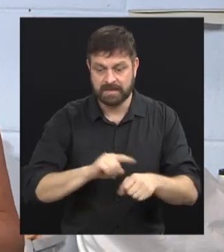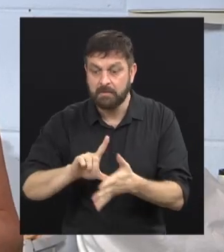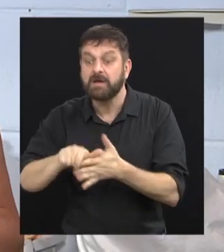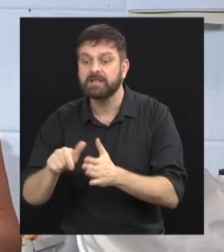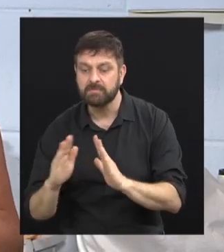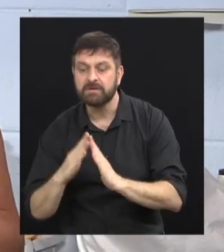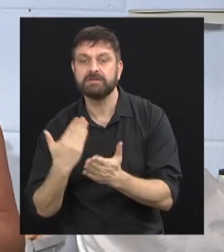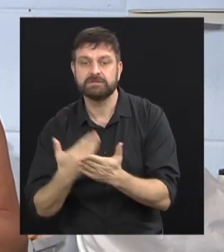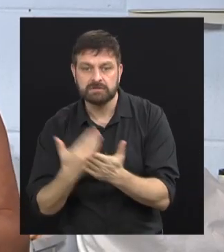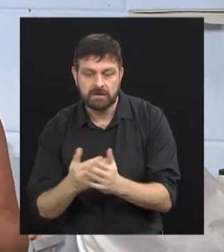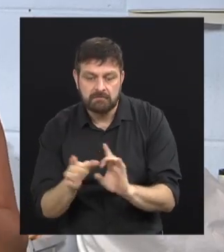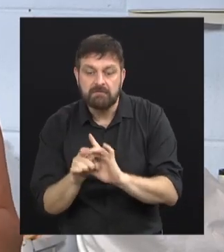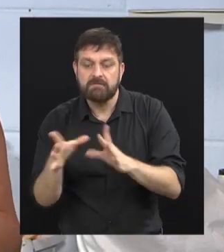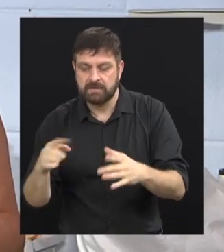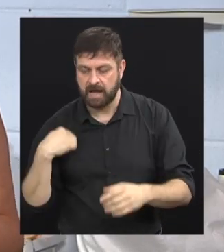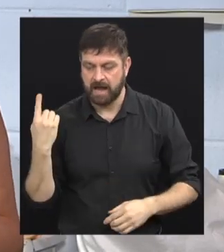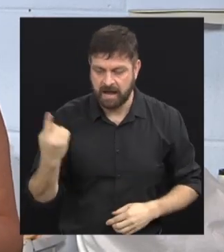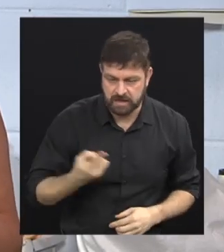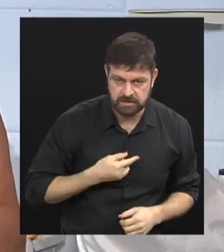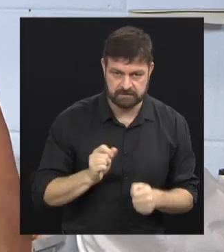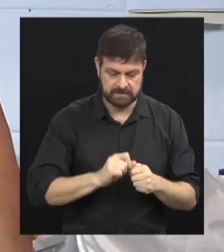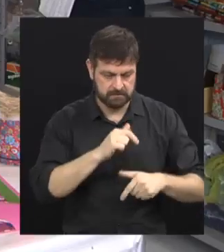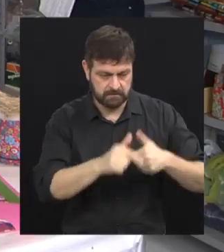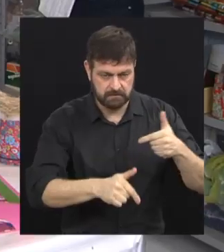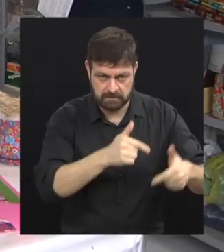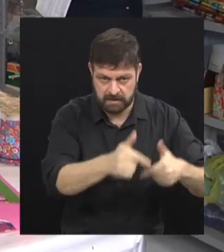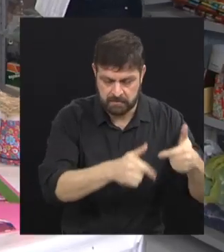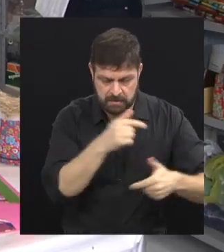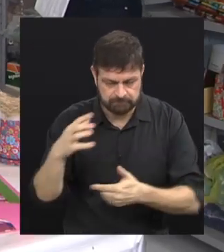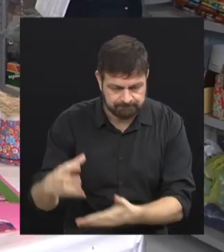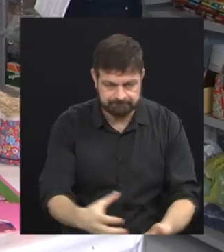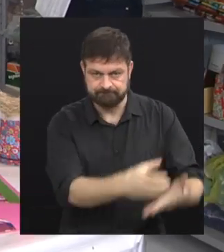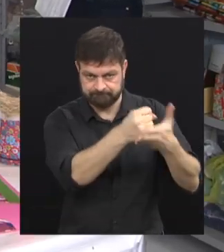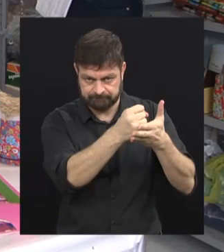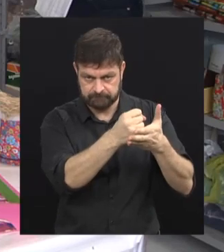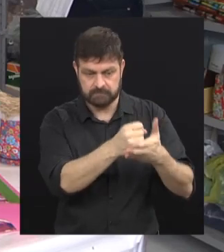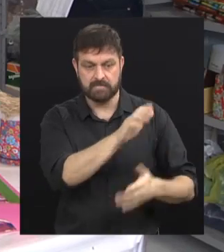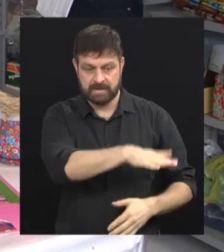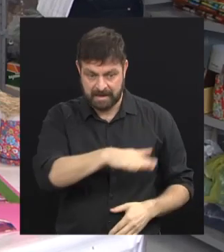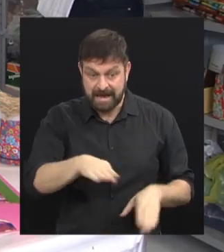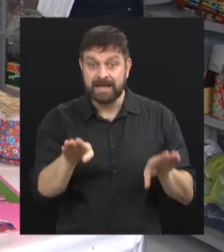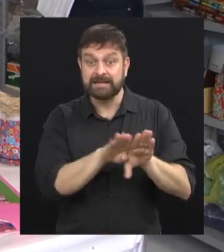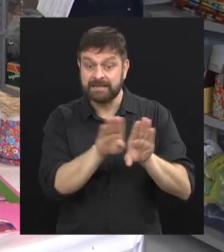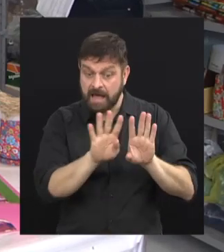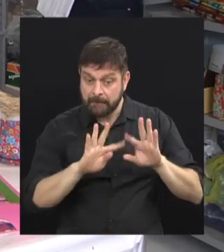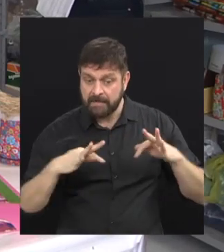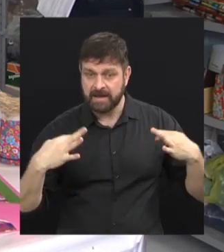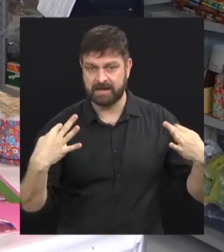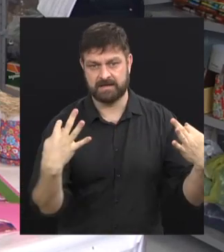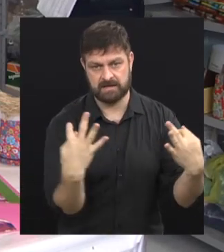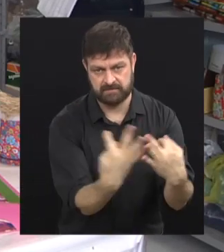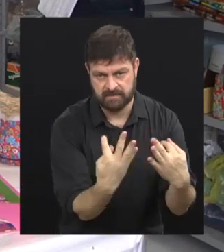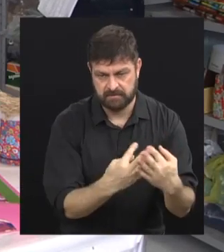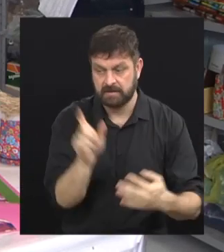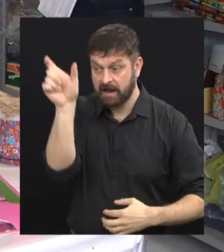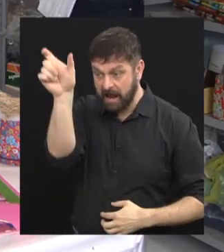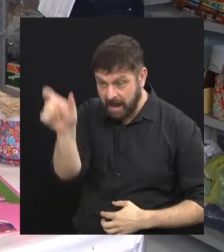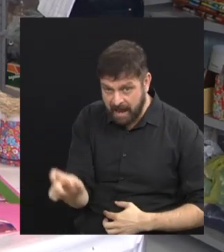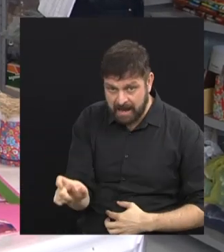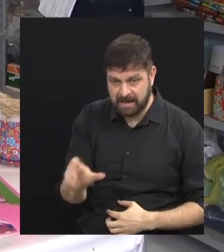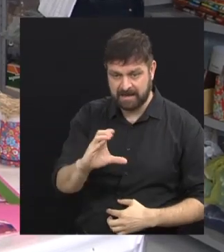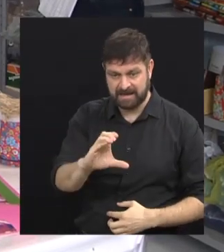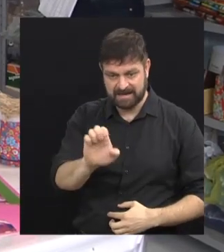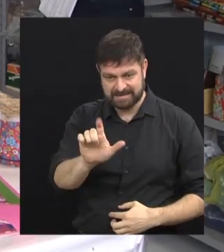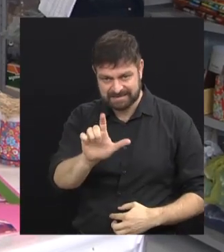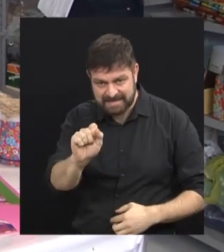período do contraturno. E aqui a gente faz um trabalho de resgate dessas crianças e das famílias, no caso a Célia